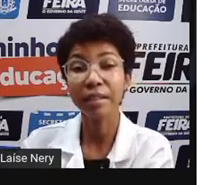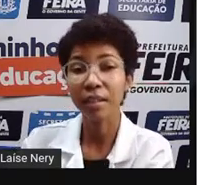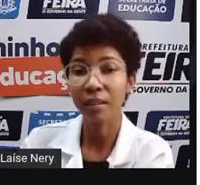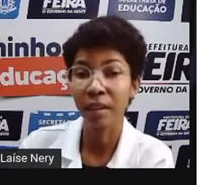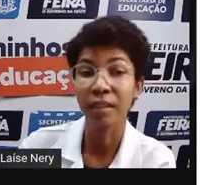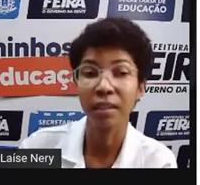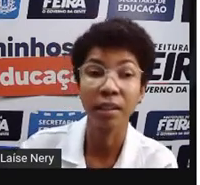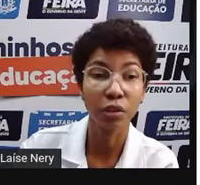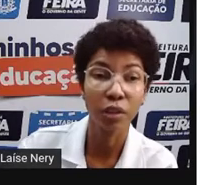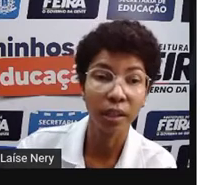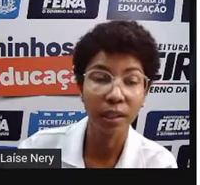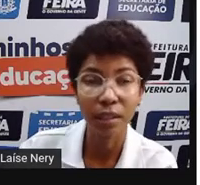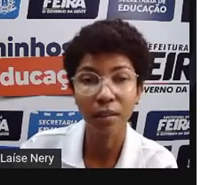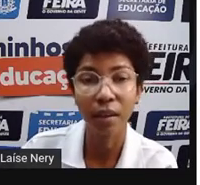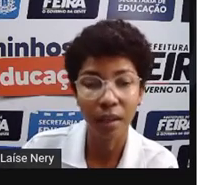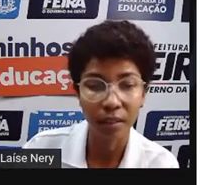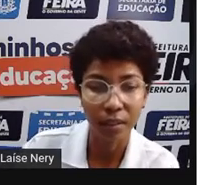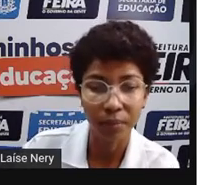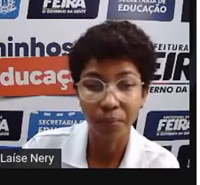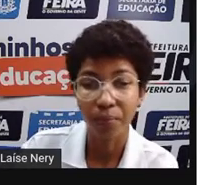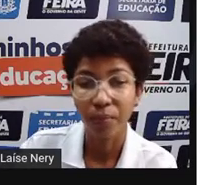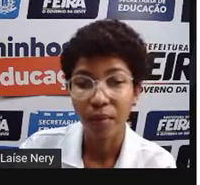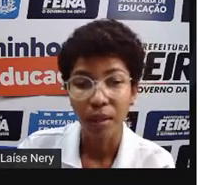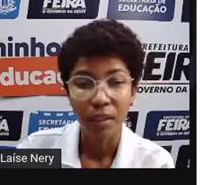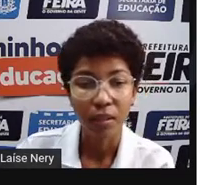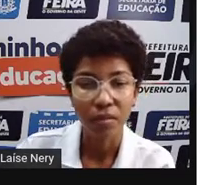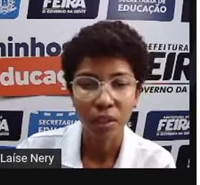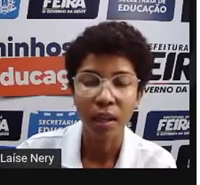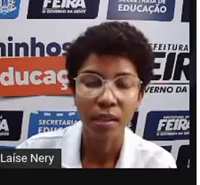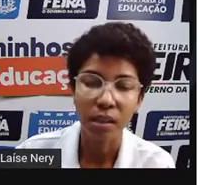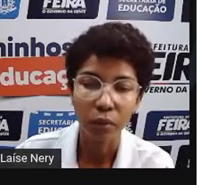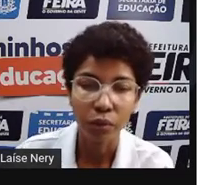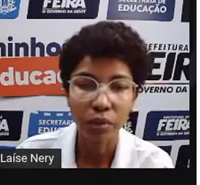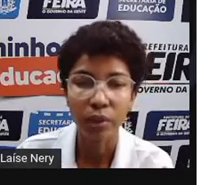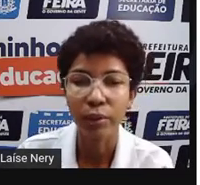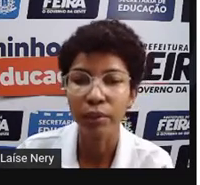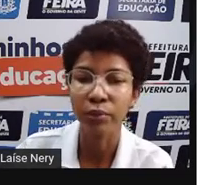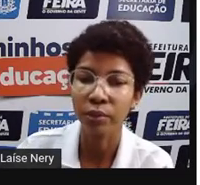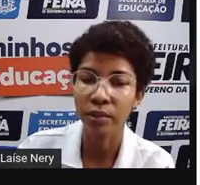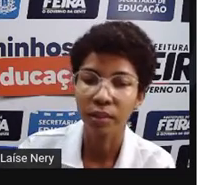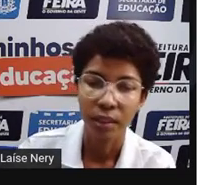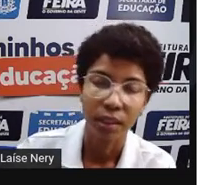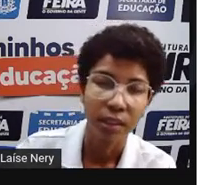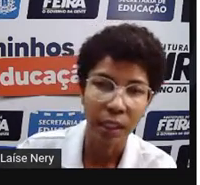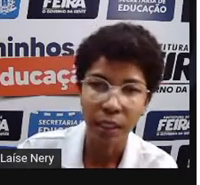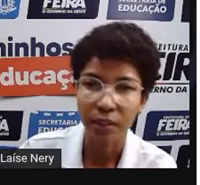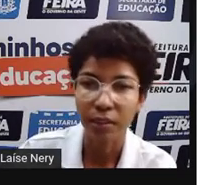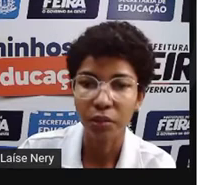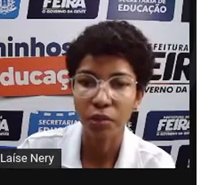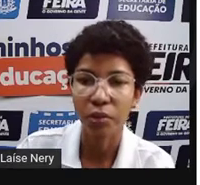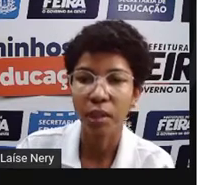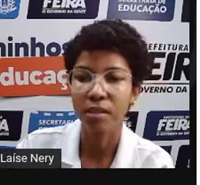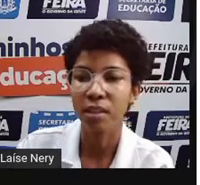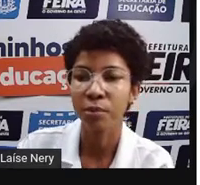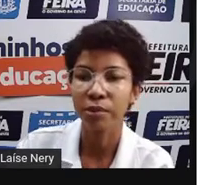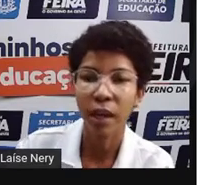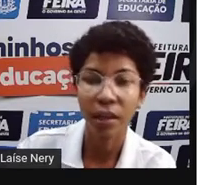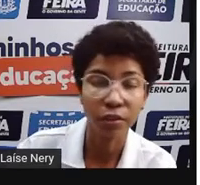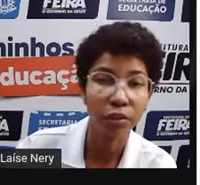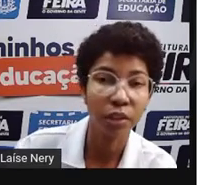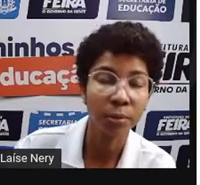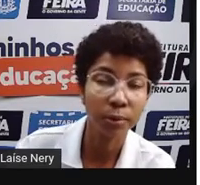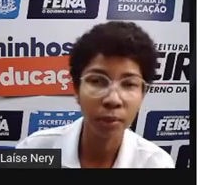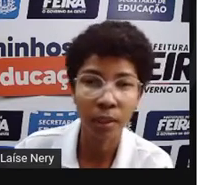hidrelétrica, a energia hidrelétrica, que vem das águas dos rios. Nós conhecemos